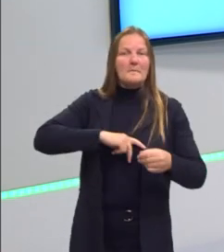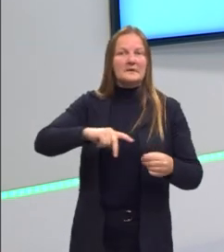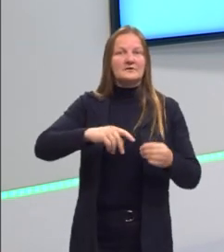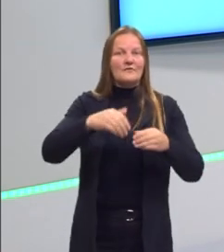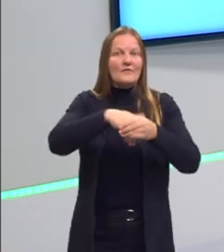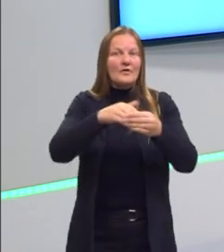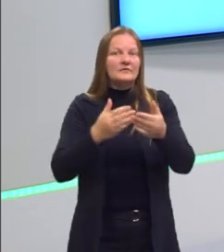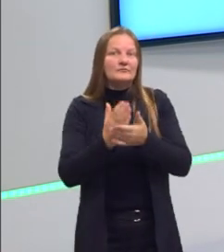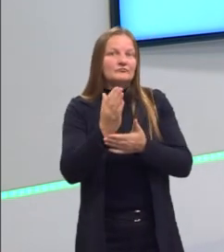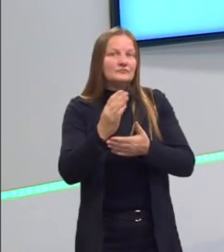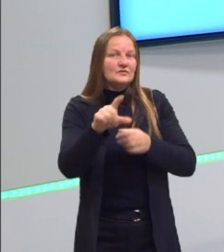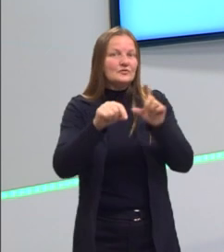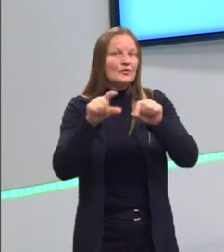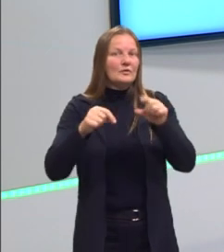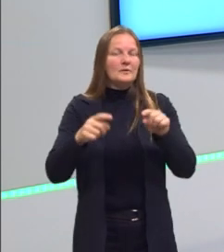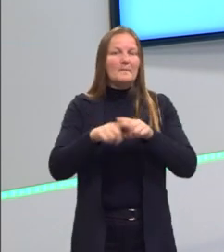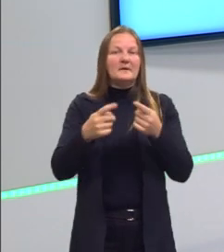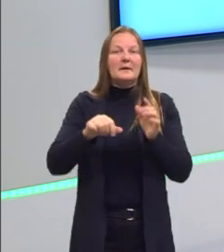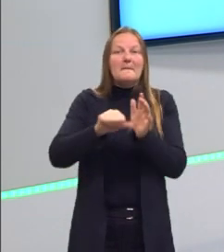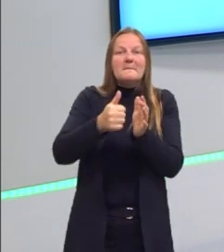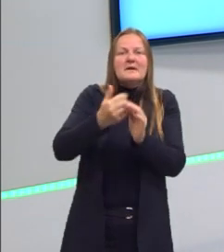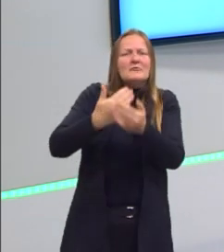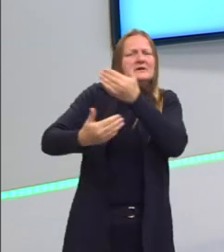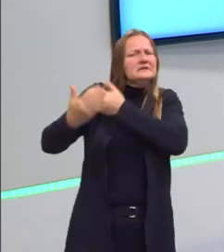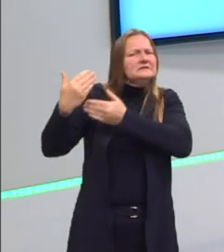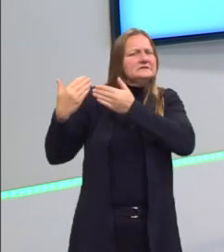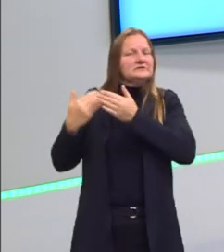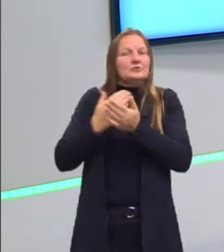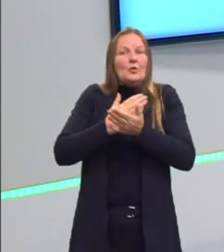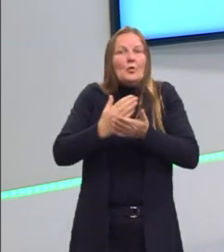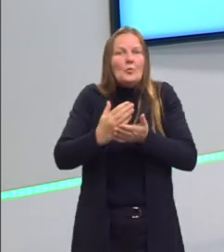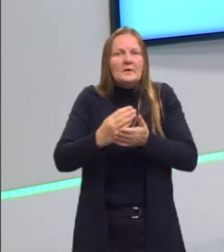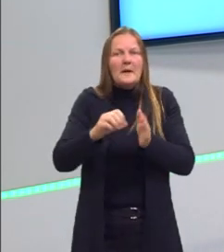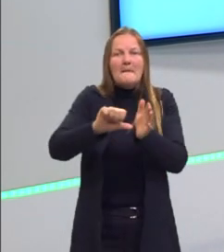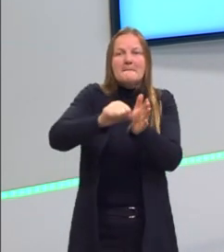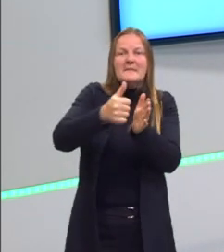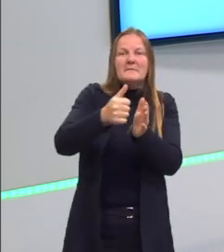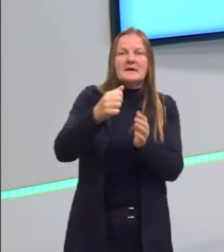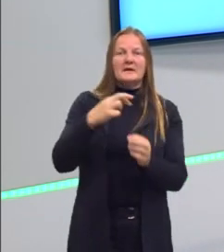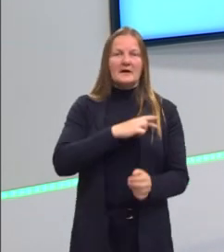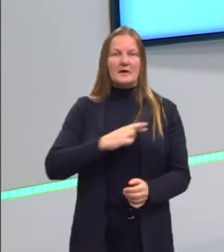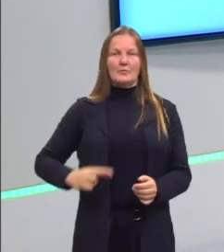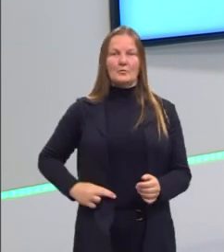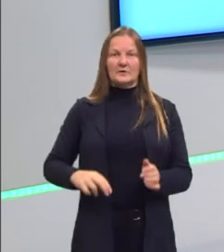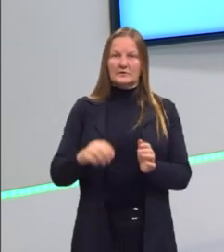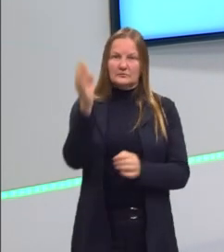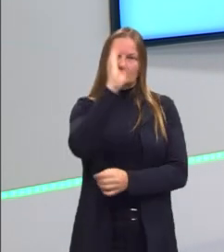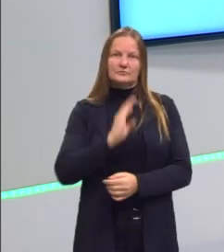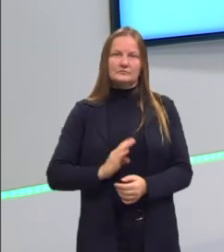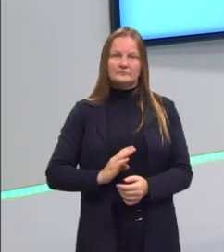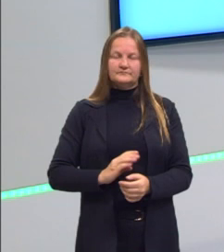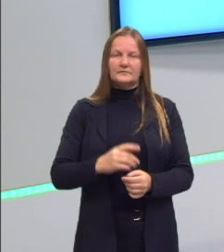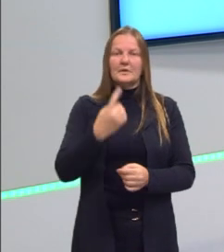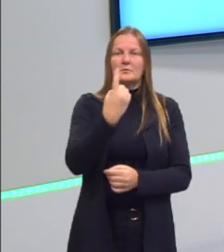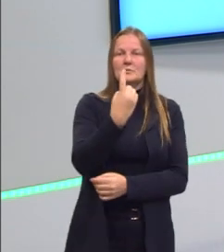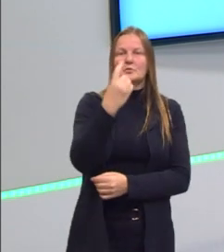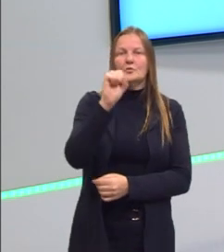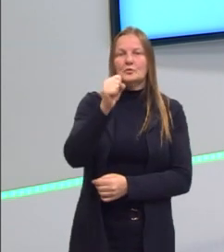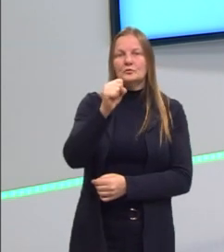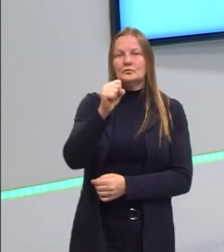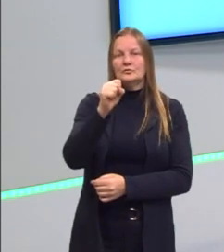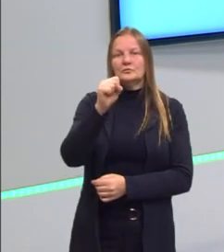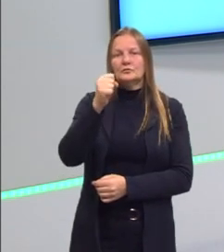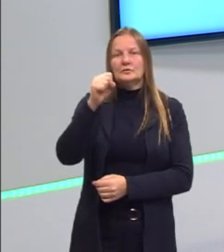precisa ressaltar que esse primeiro momento da república, também se chama da primeira república do Brasil, que iria de 89